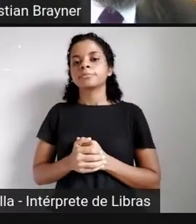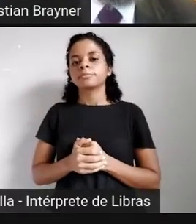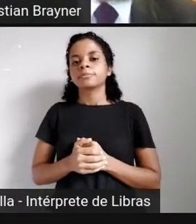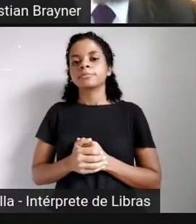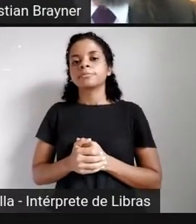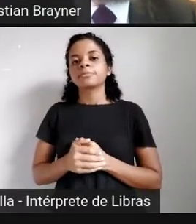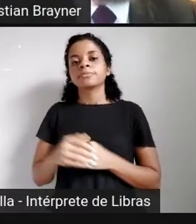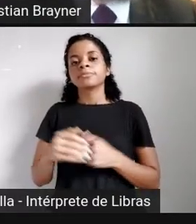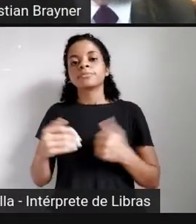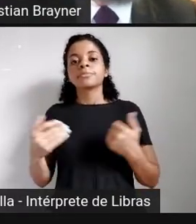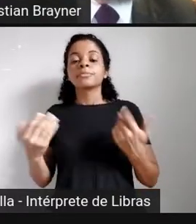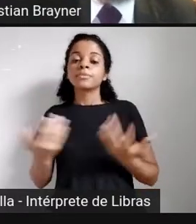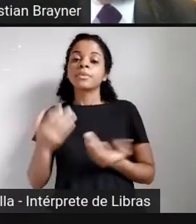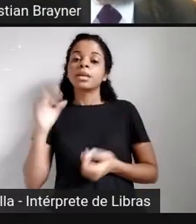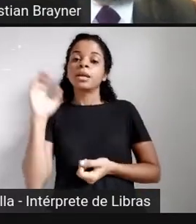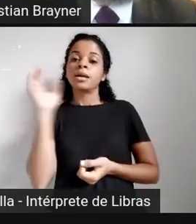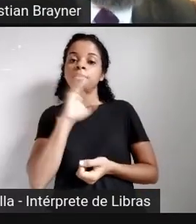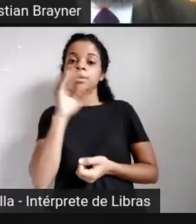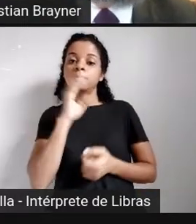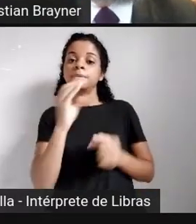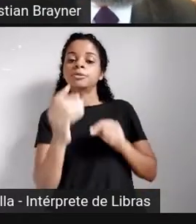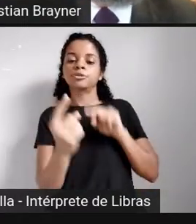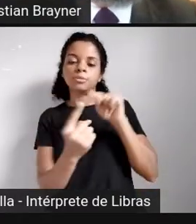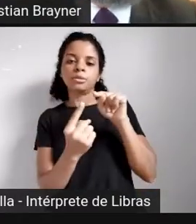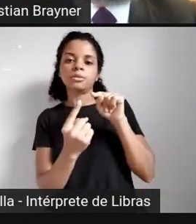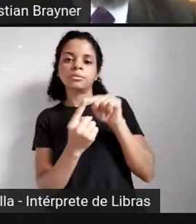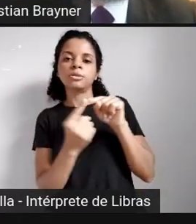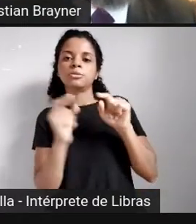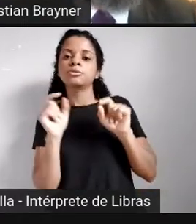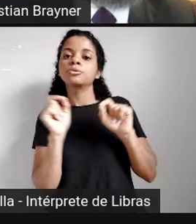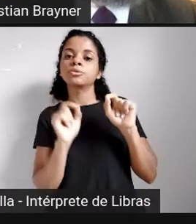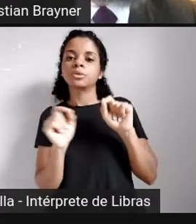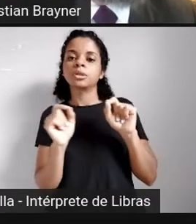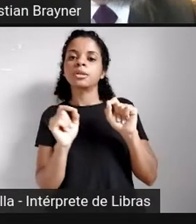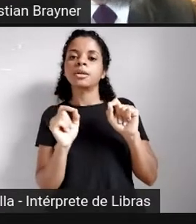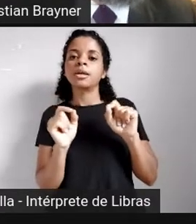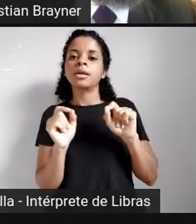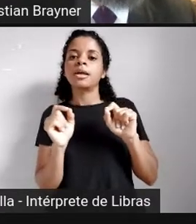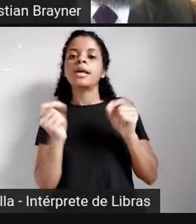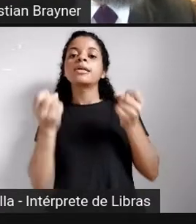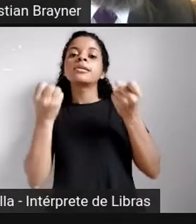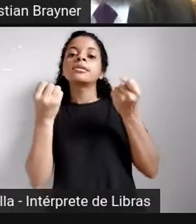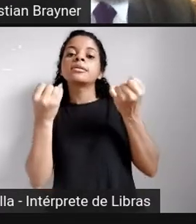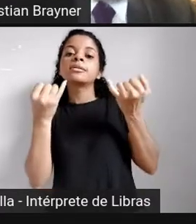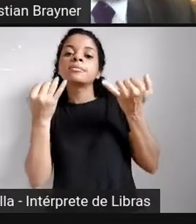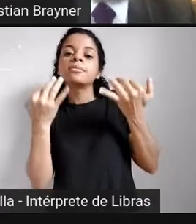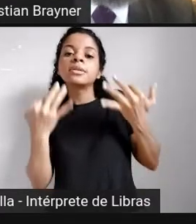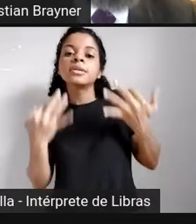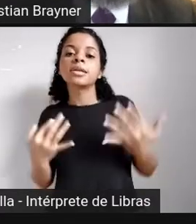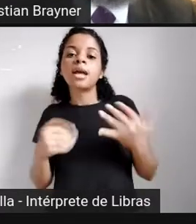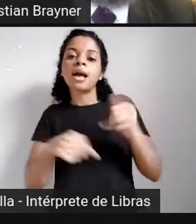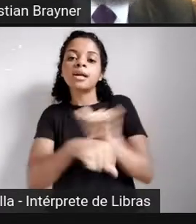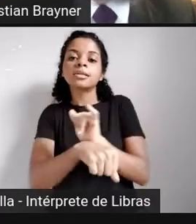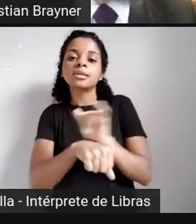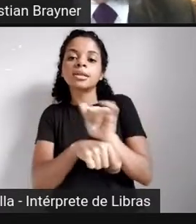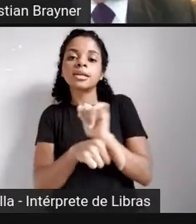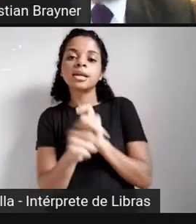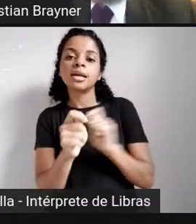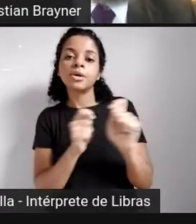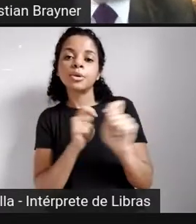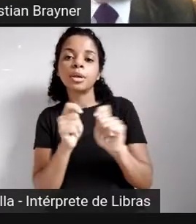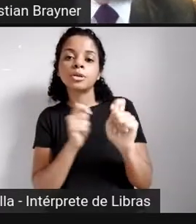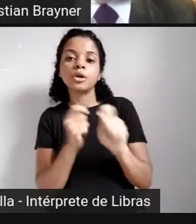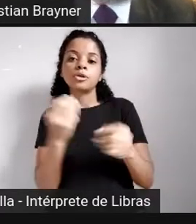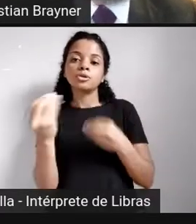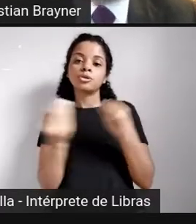da minha fala, rapidamente, o objetivo é exatamente apontar essas estratégias regulatórias destinadas a potencializar o uso dessa ferramenta. Daqui